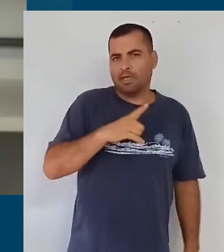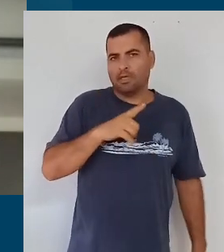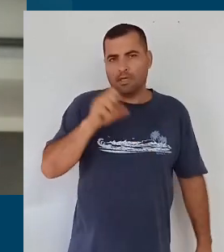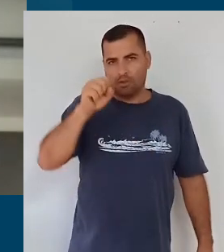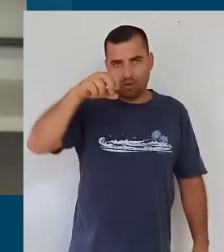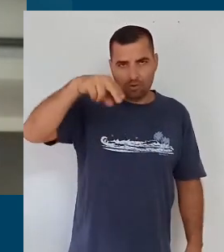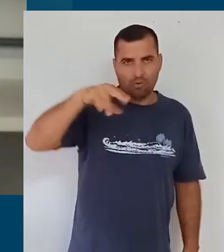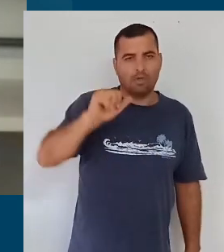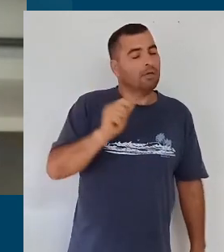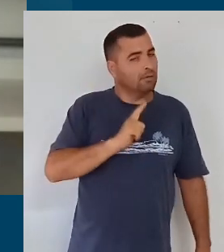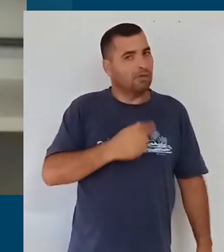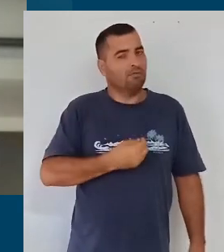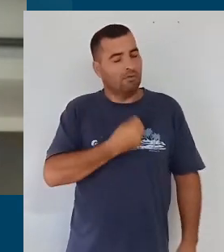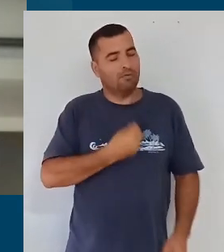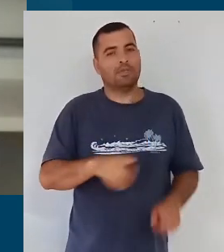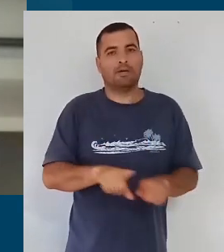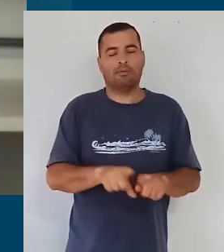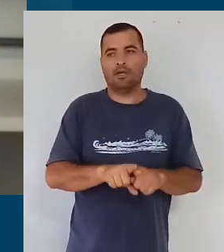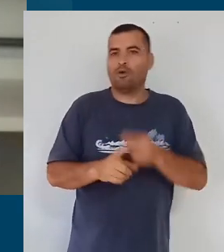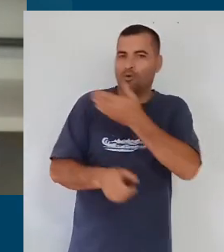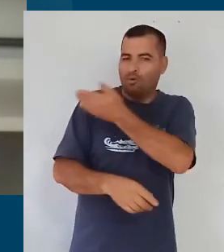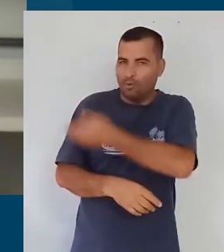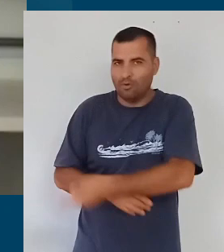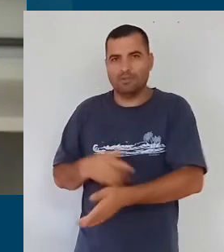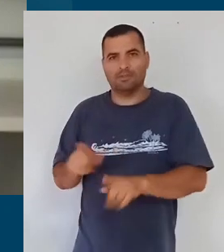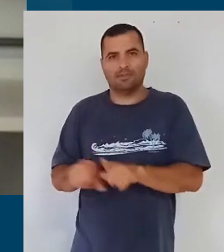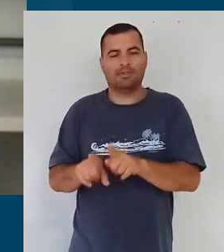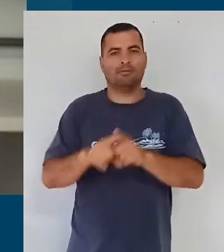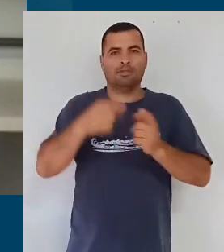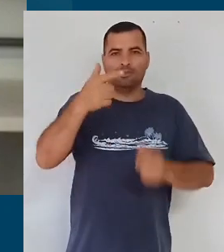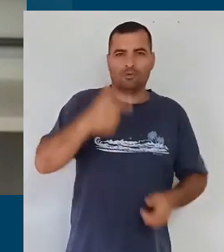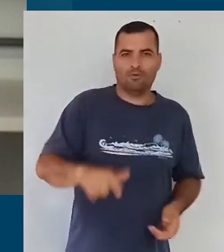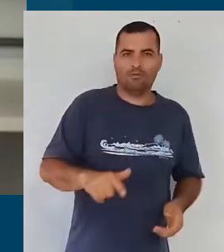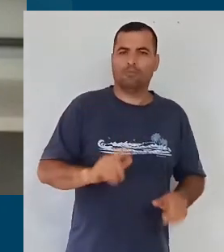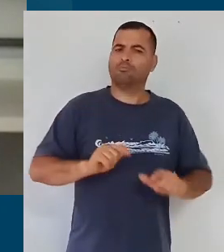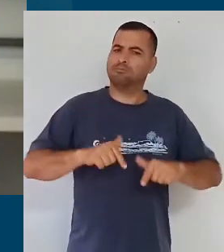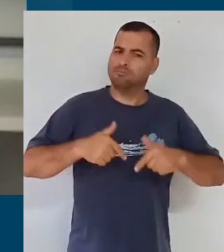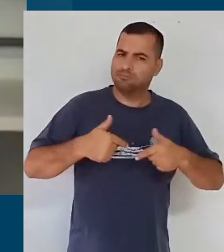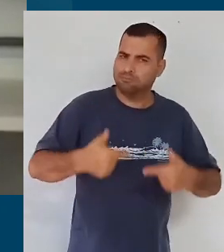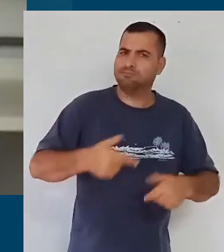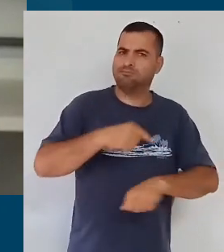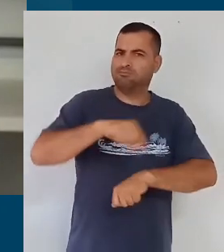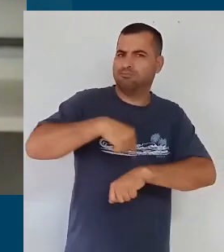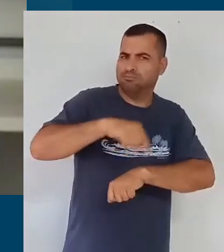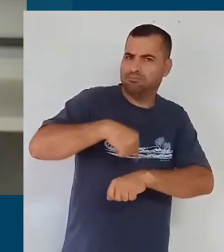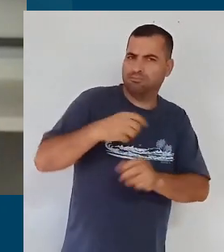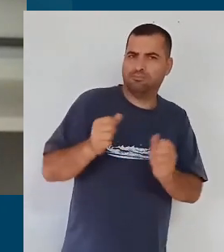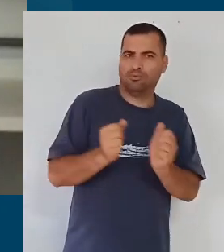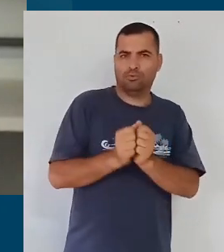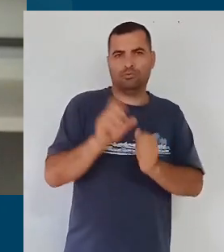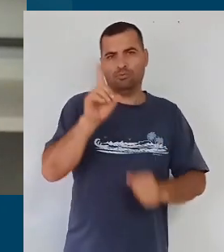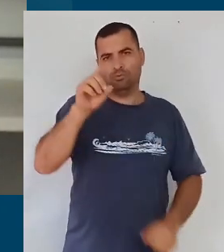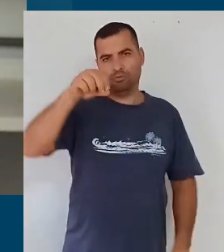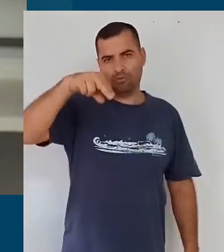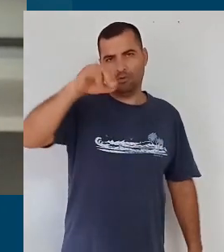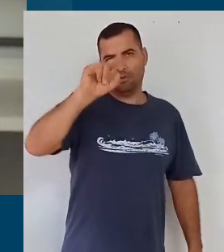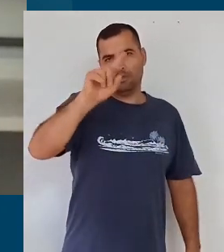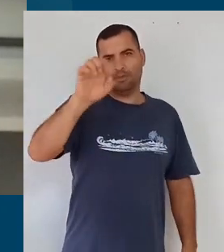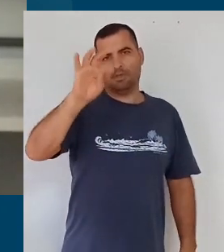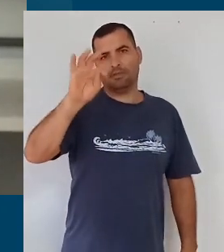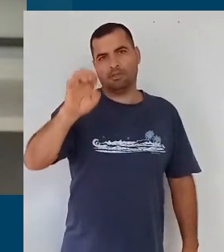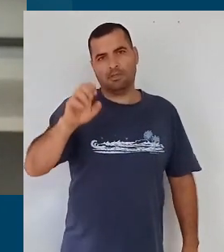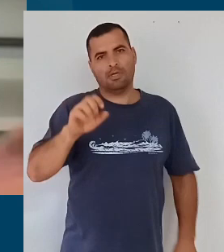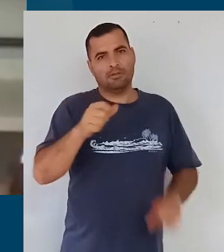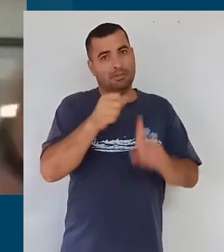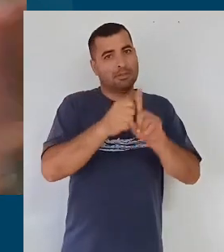presente em todas as sessões formativas, com as inúmeras horas de trabalho com a equipe do Donizete durante seis